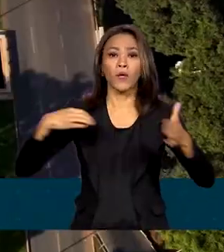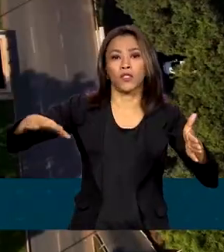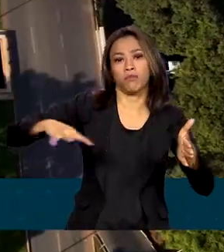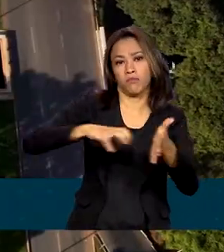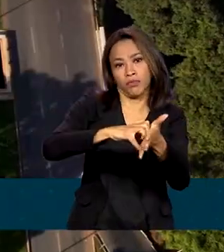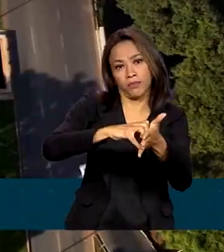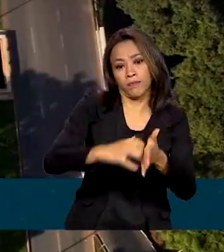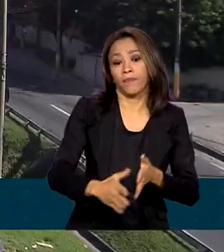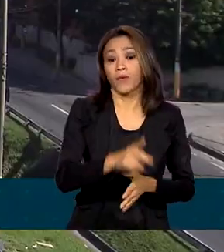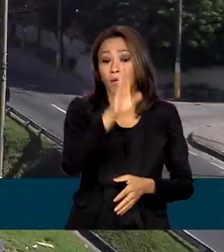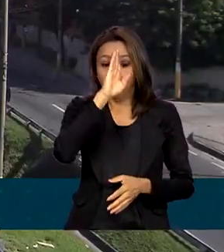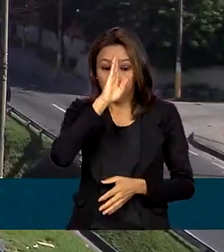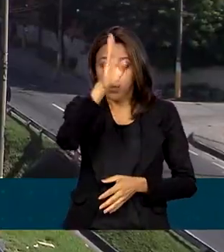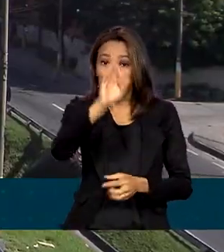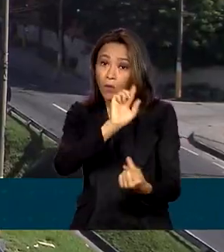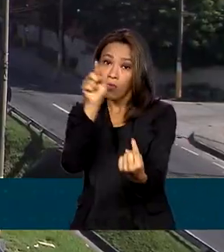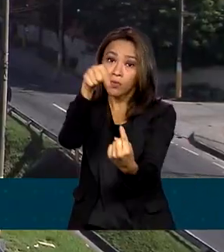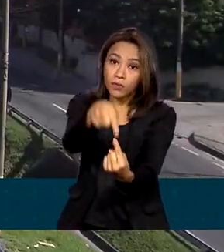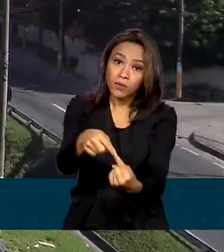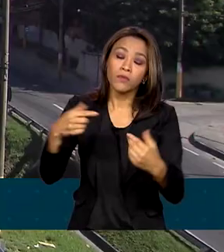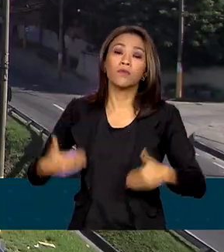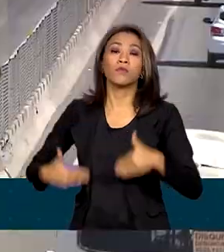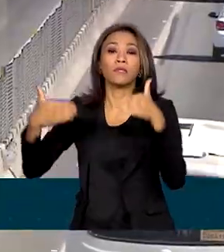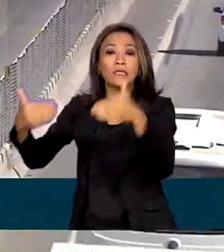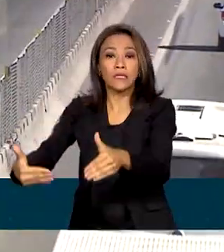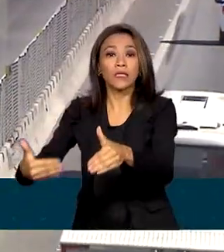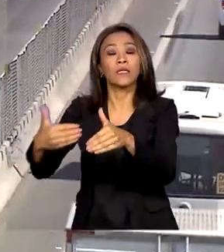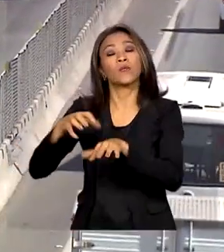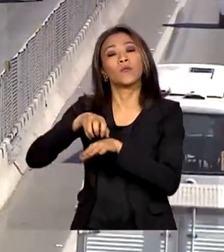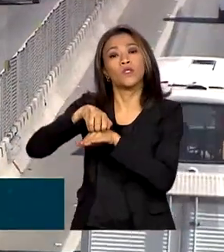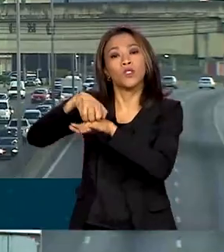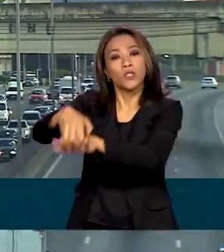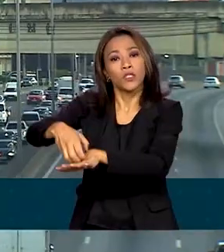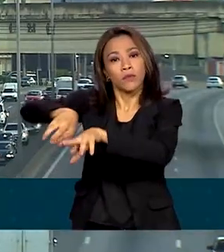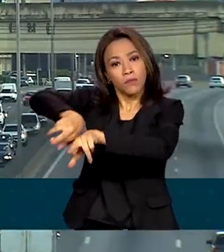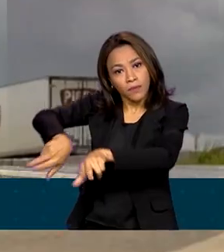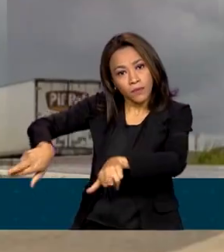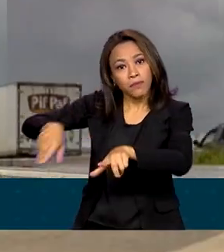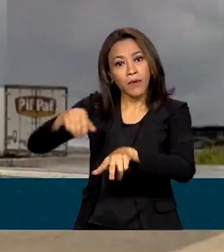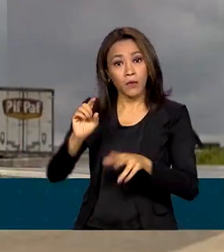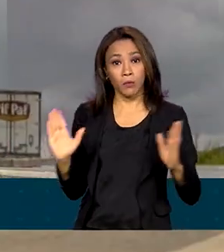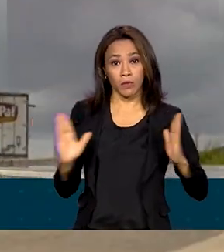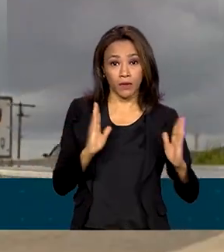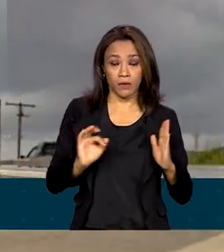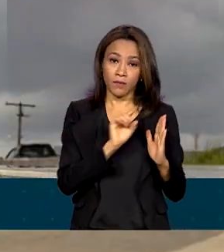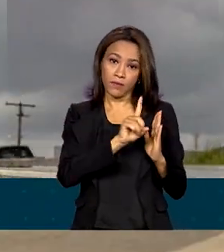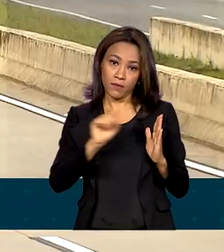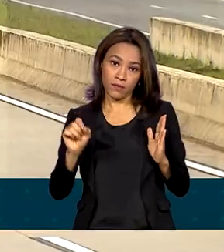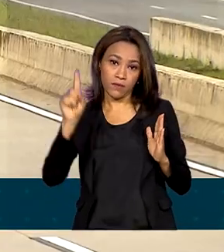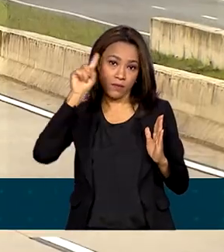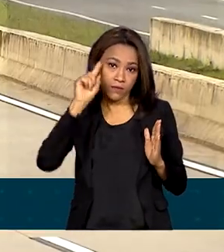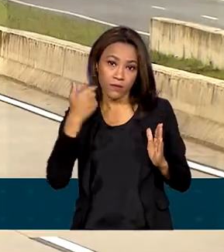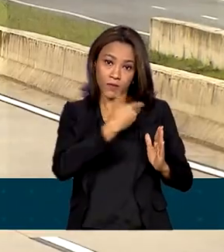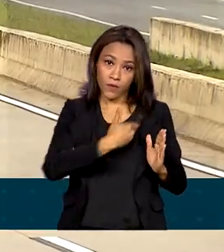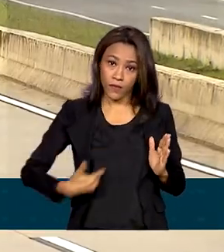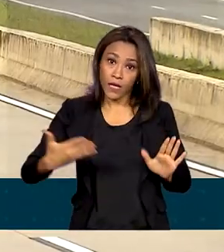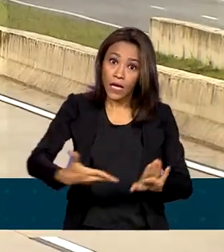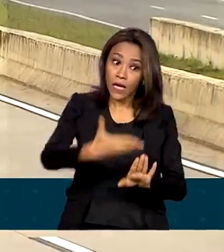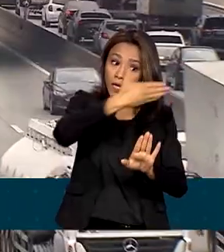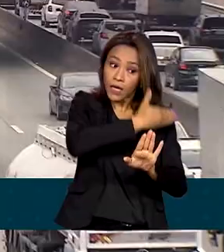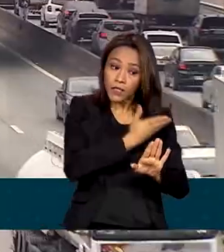Objetivos prioritários do Ministério dos Transportes para os 100 primeiros dias de governo. Antes de definir o